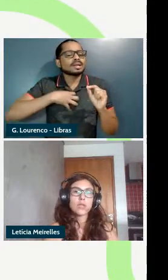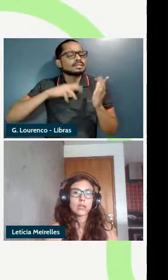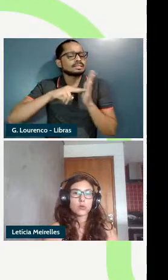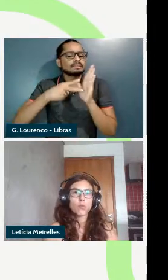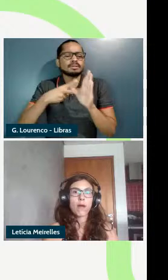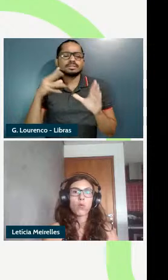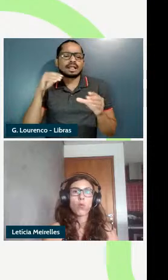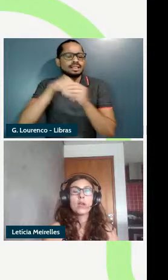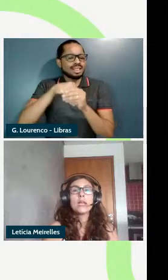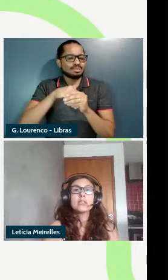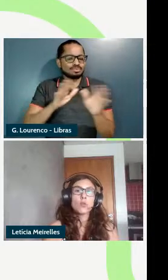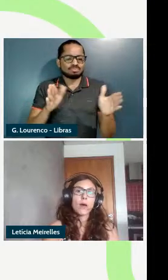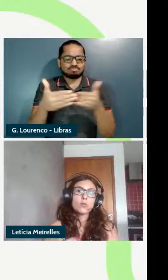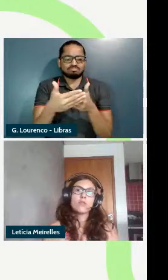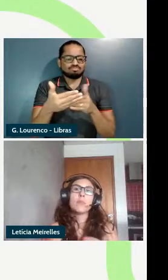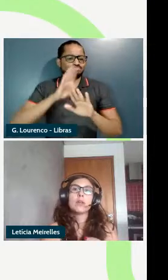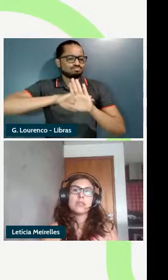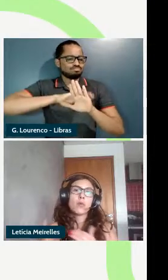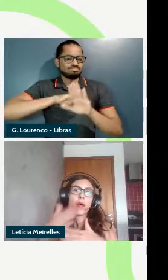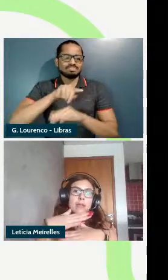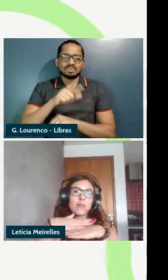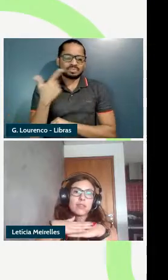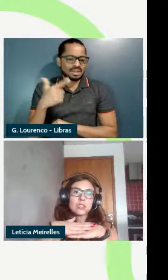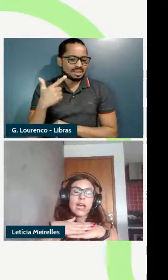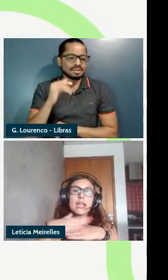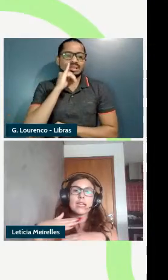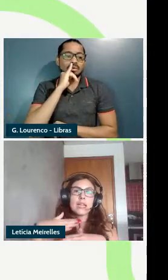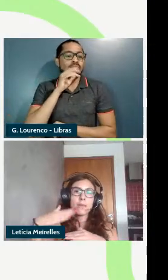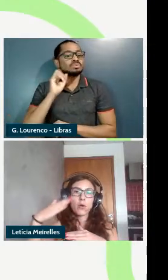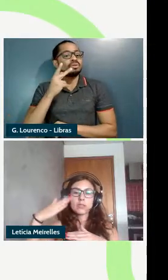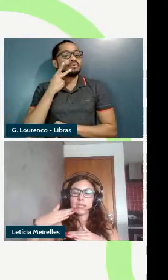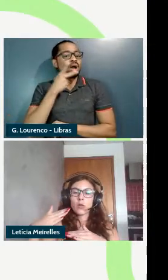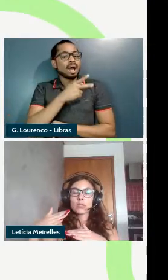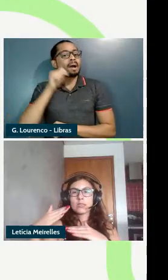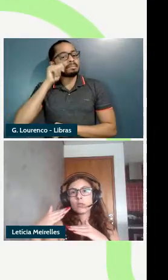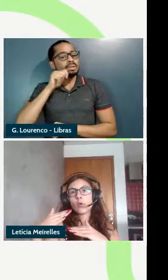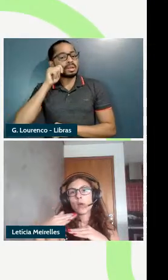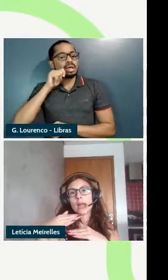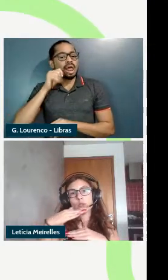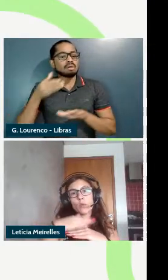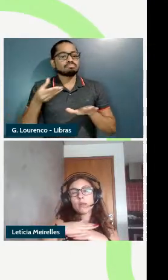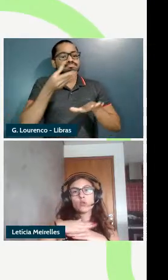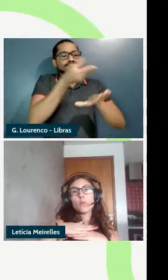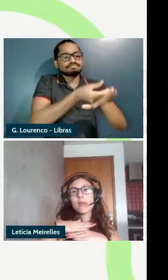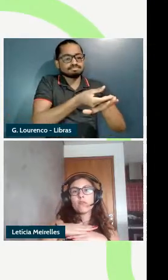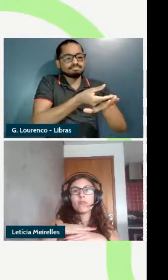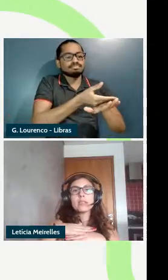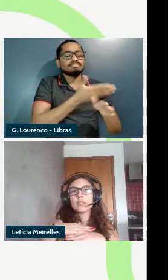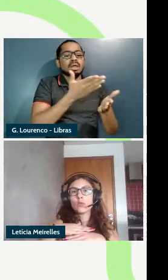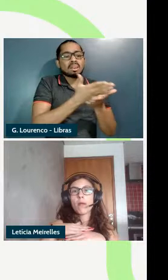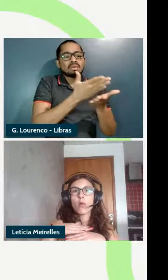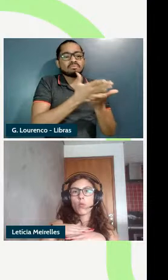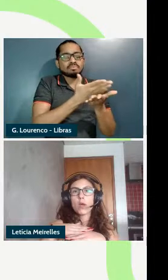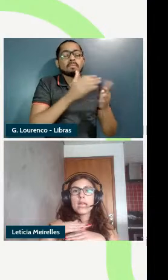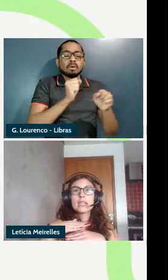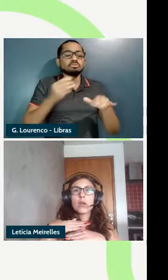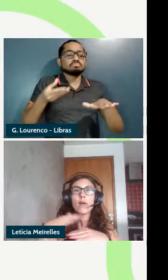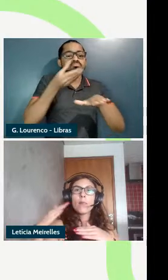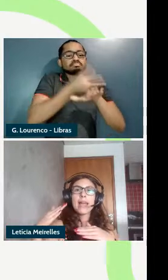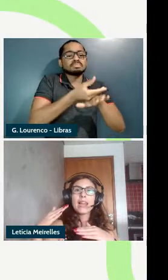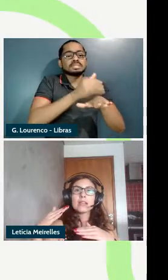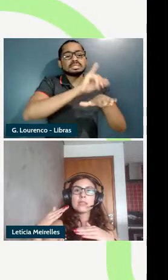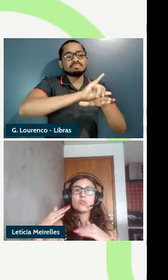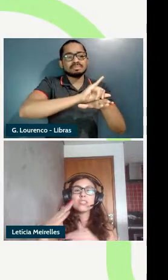contido dentro do baú se o baú tiver por exemplo com a tampa fechada ele pode ter sido colocado sobre a superfície do baú